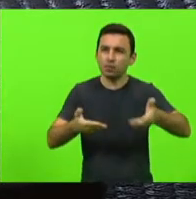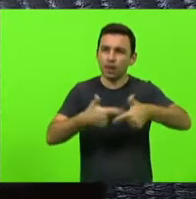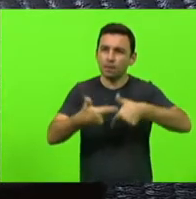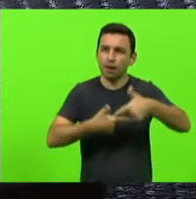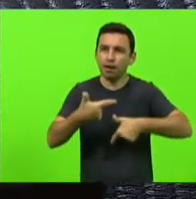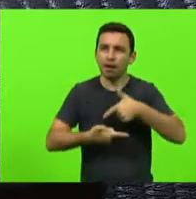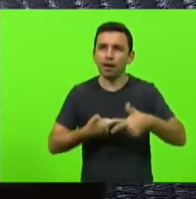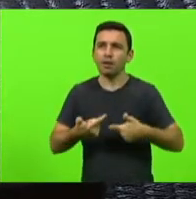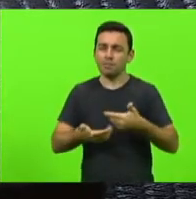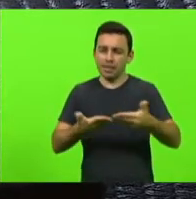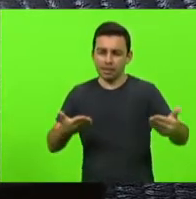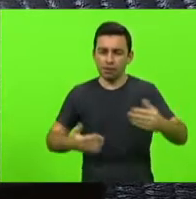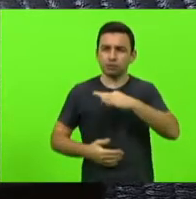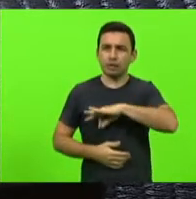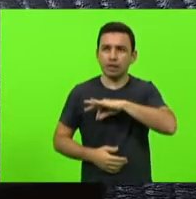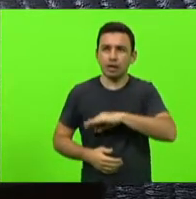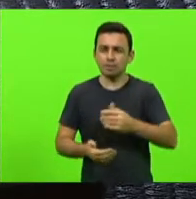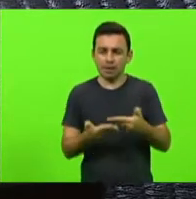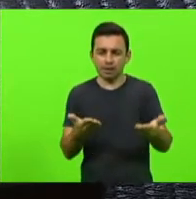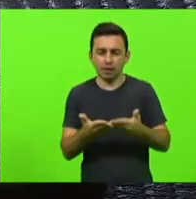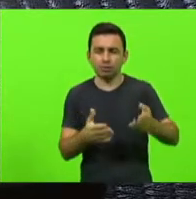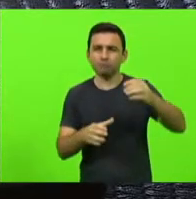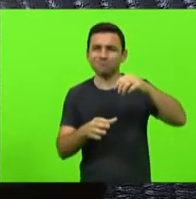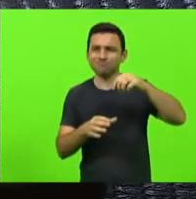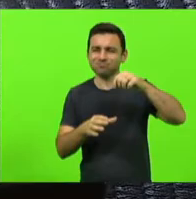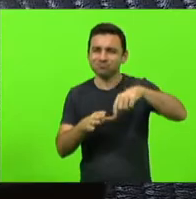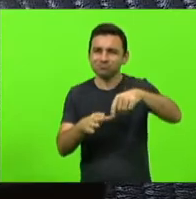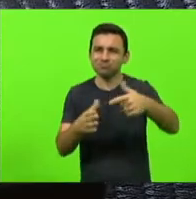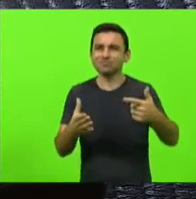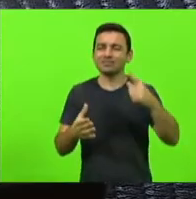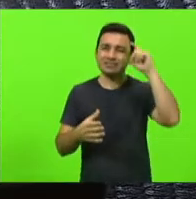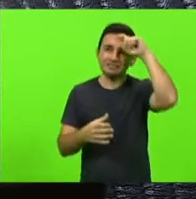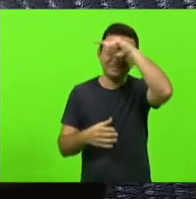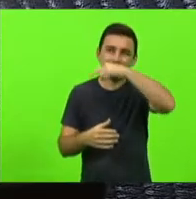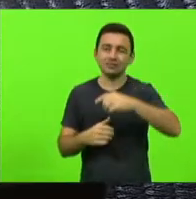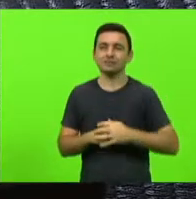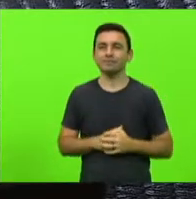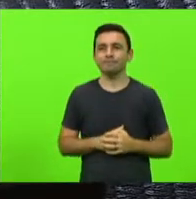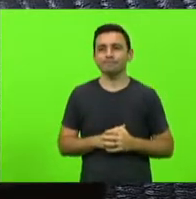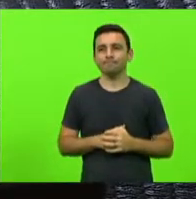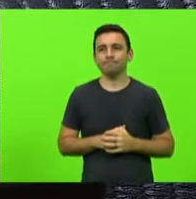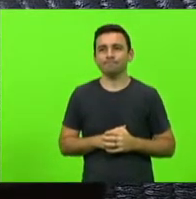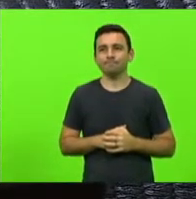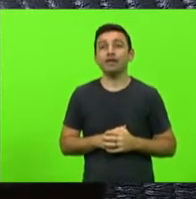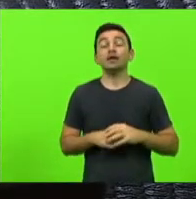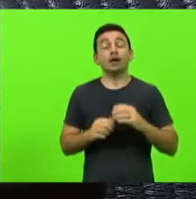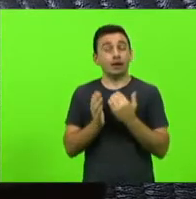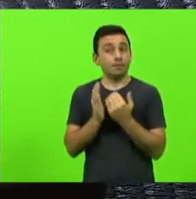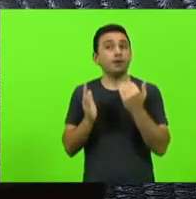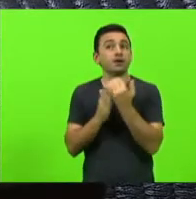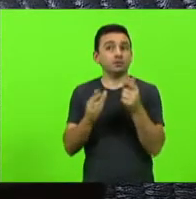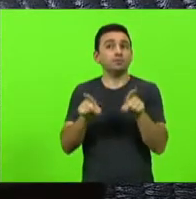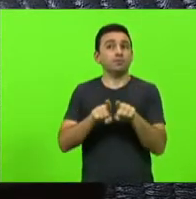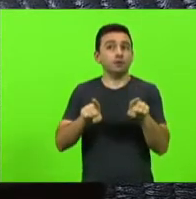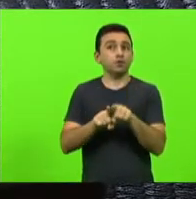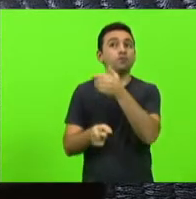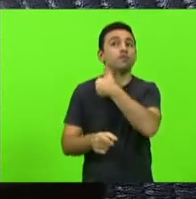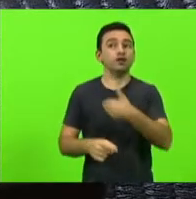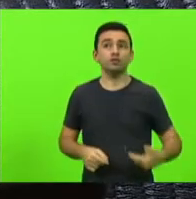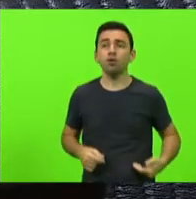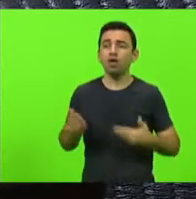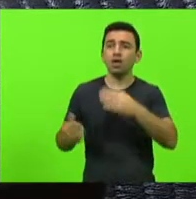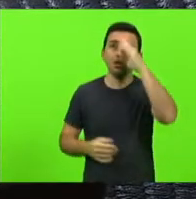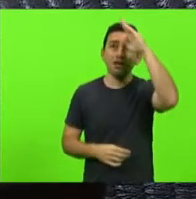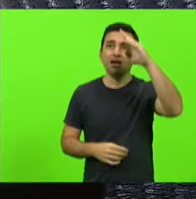perdeu renda perdeu produtividade além disso eu vejo um governador que comemora a